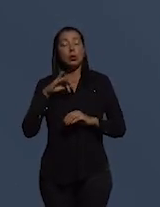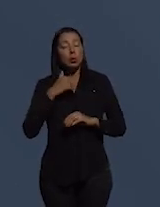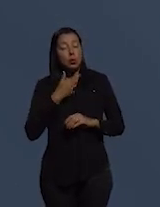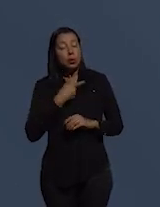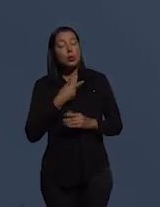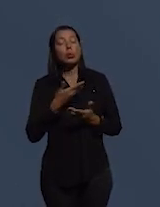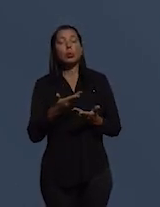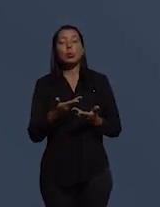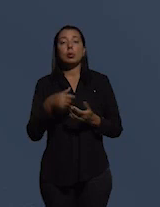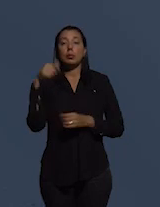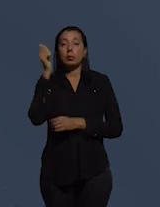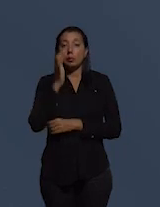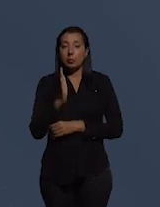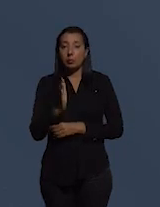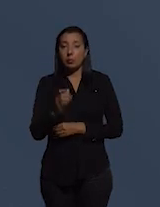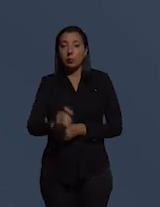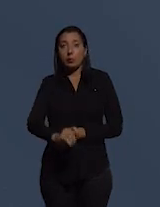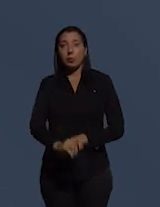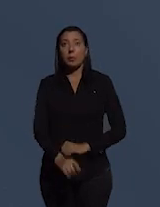brasileiros.